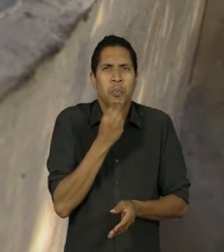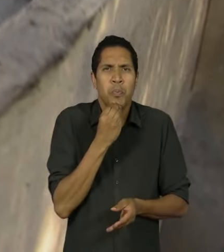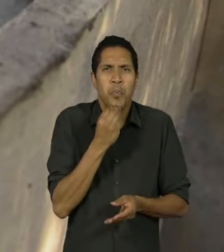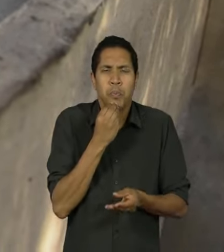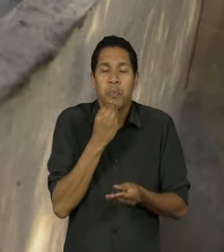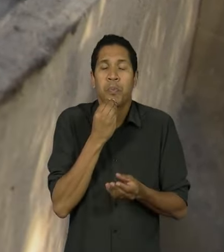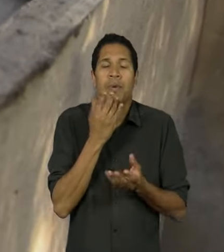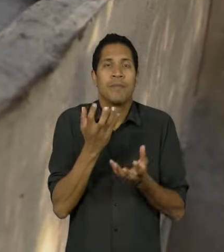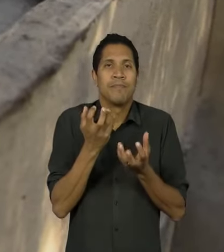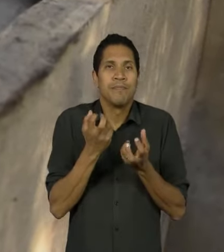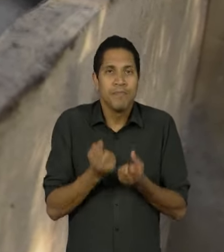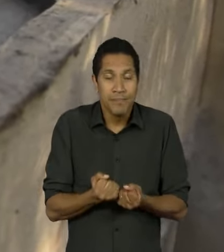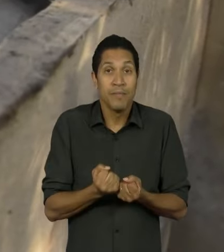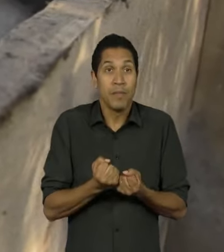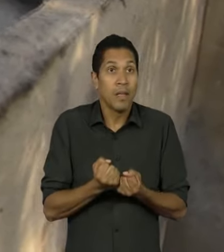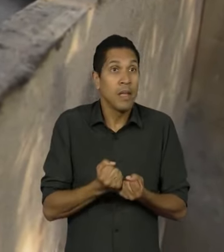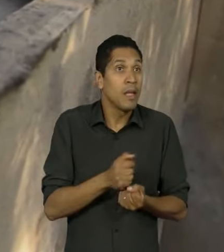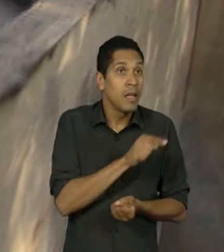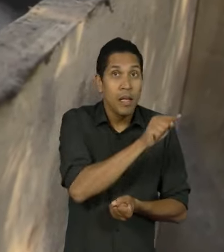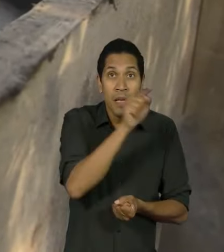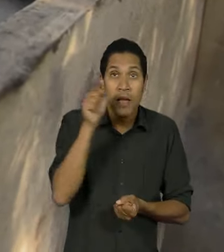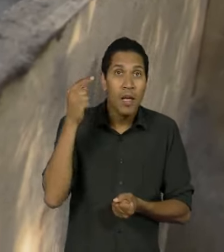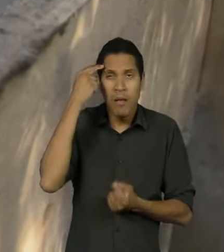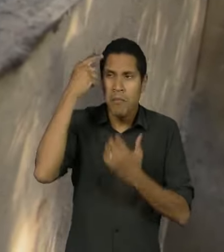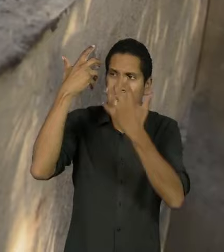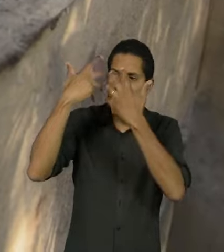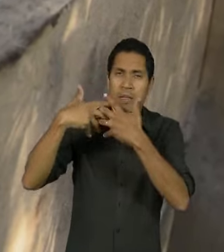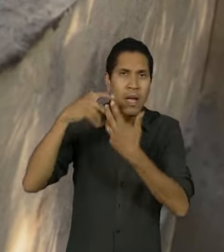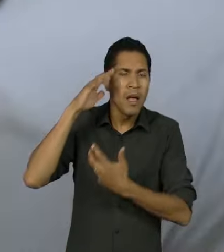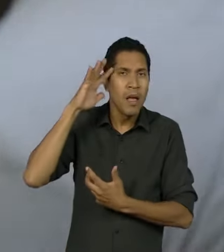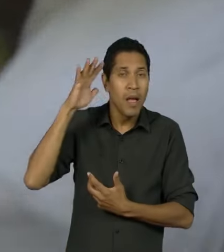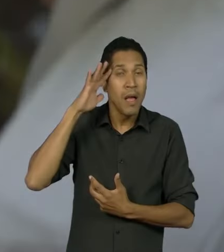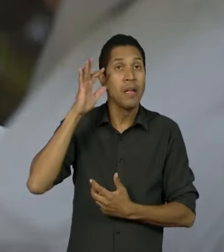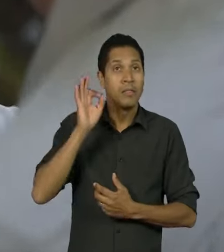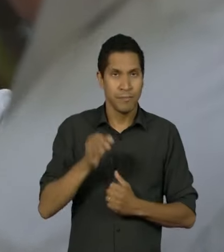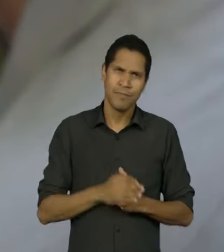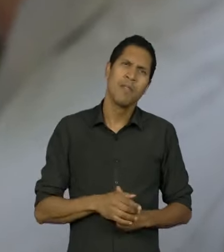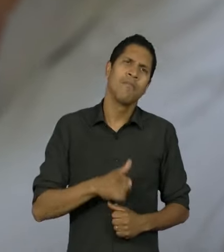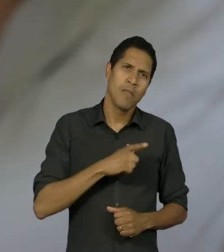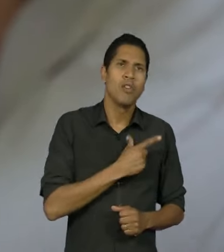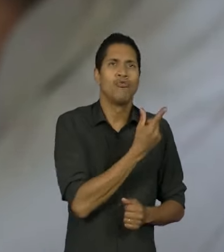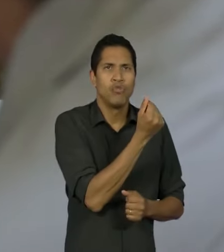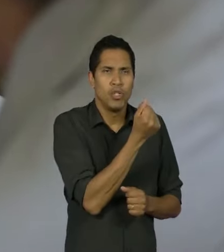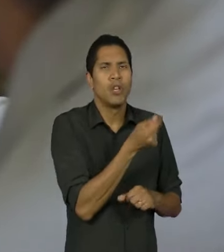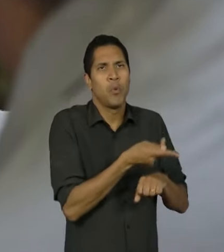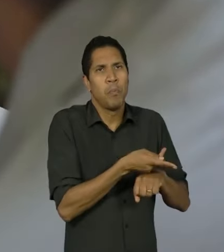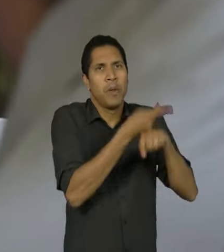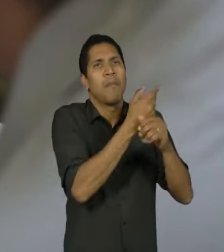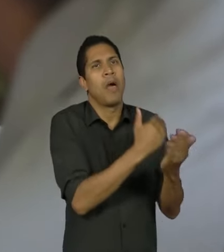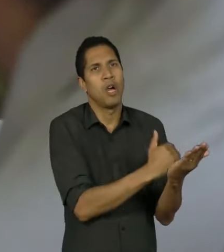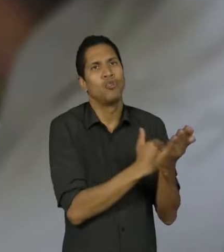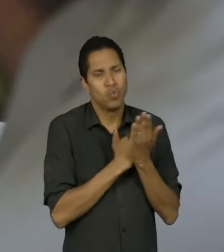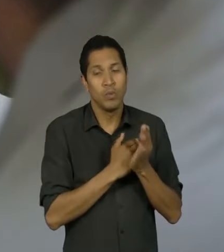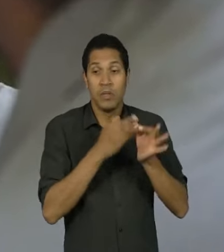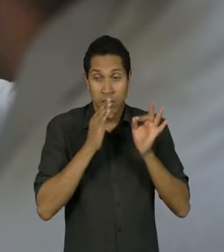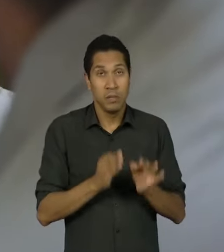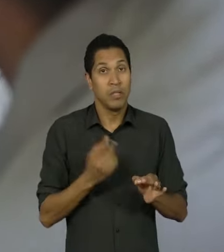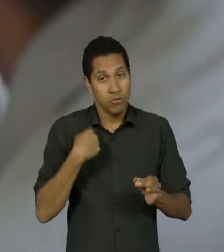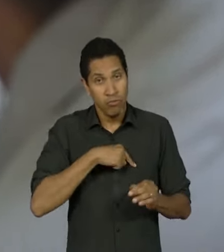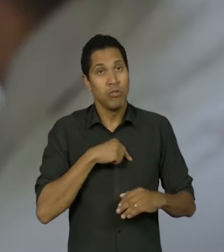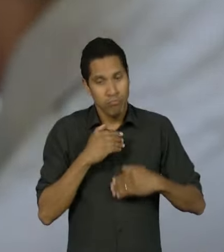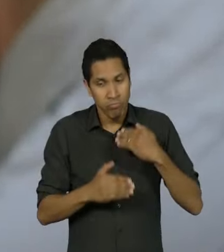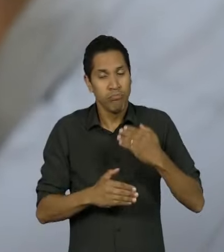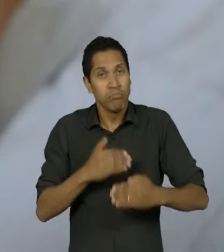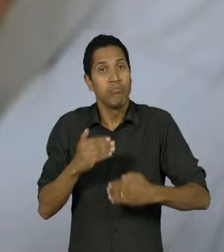fazer as pessoas pararem para pensar tem sim um prêmio financeiro que é bem-vindo e que vai nos